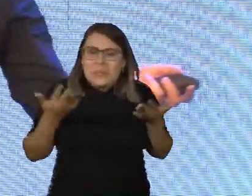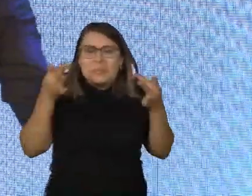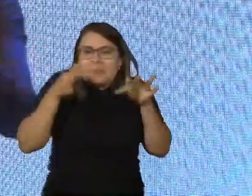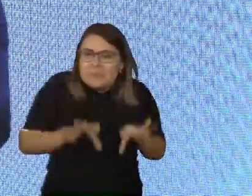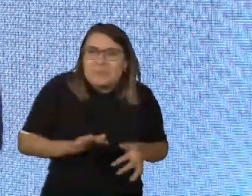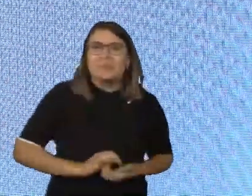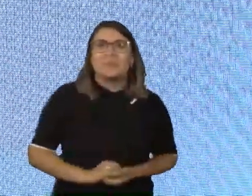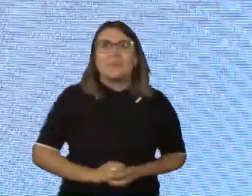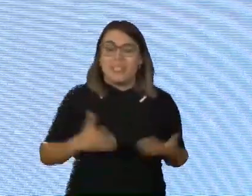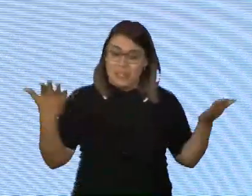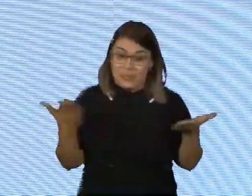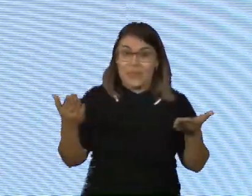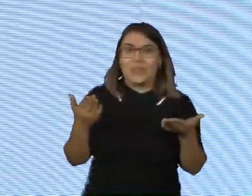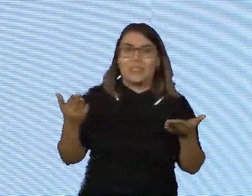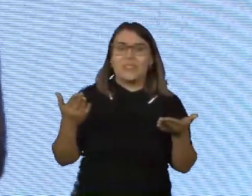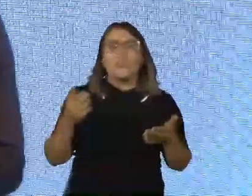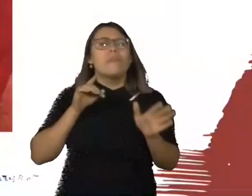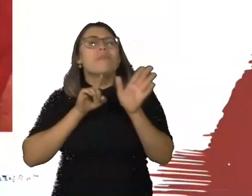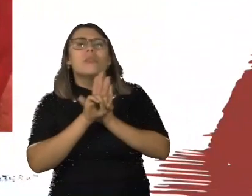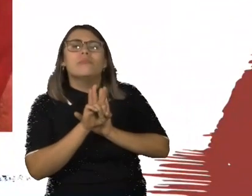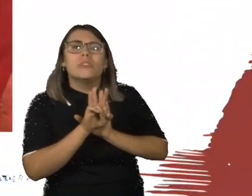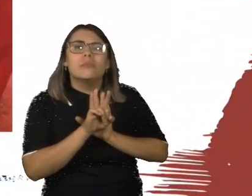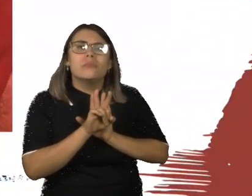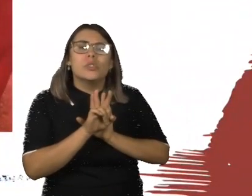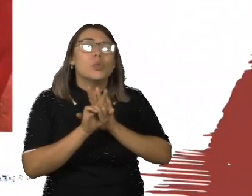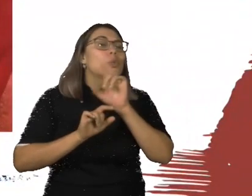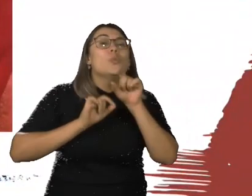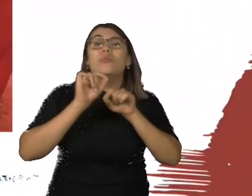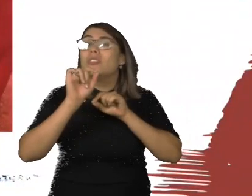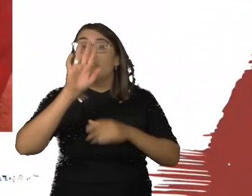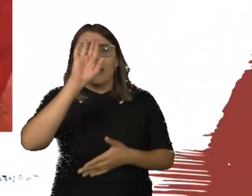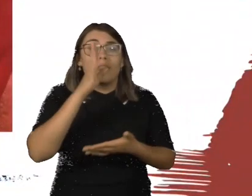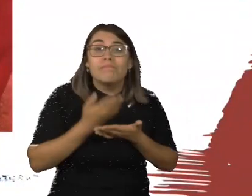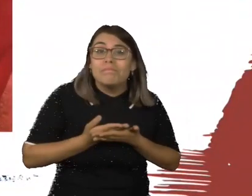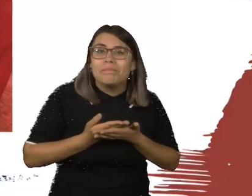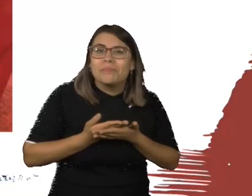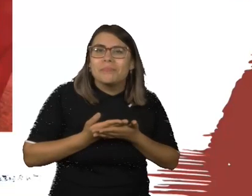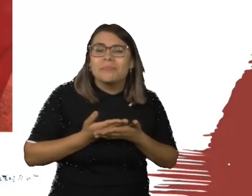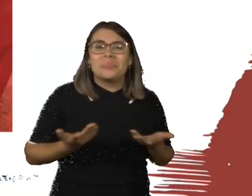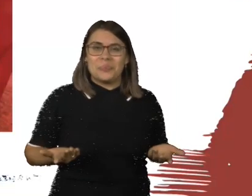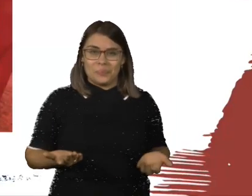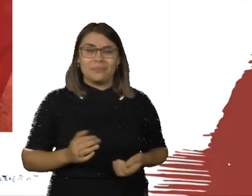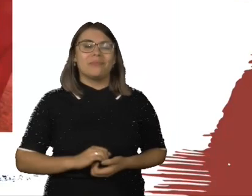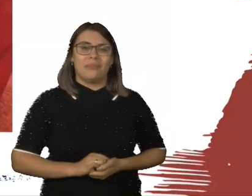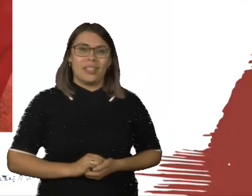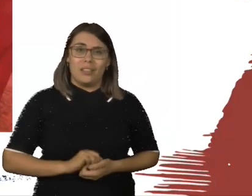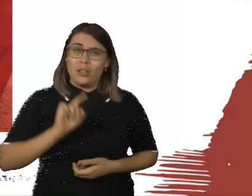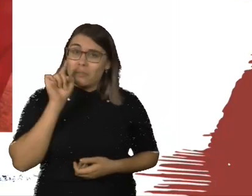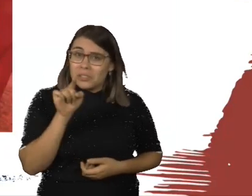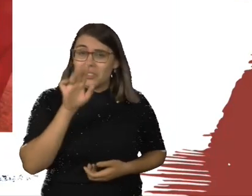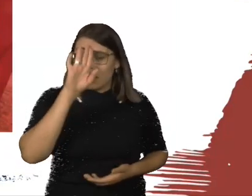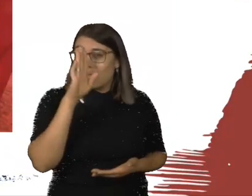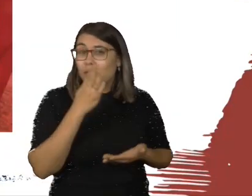a minha mentoria, eu te pergunto, no que você acredita? Bom, você acredita em